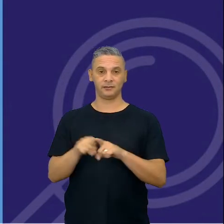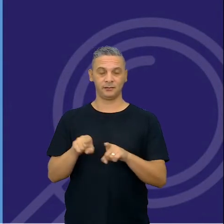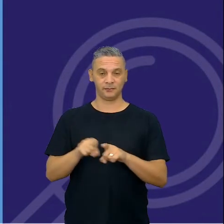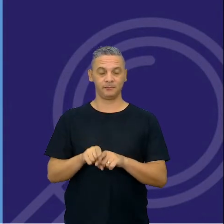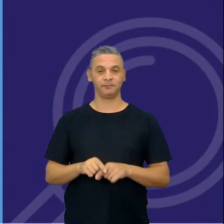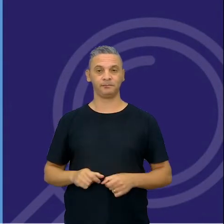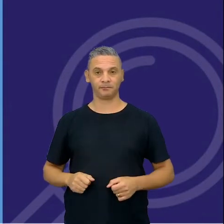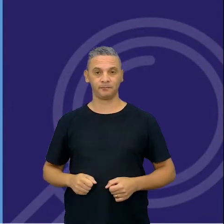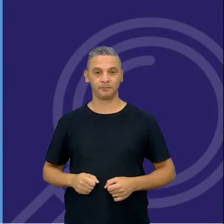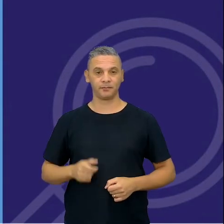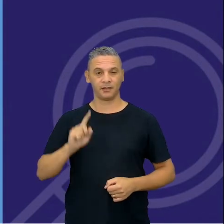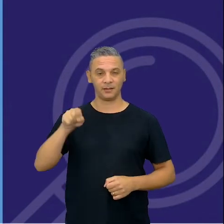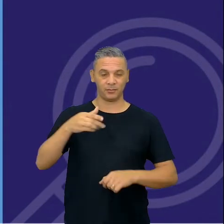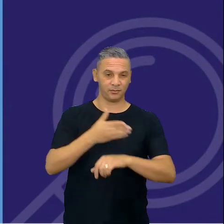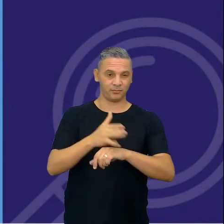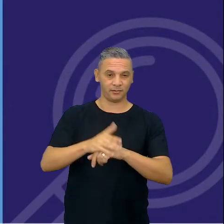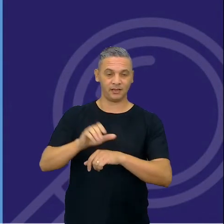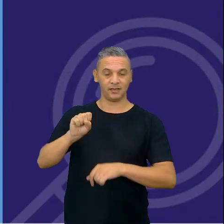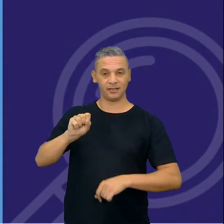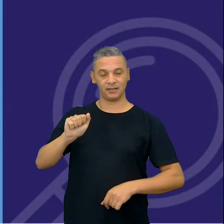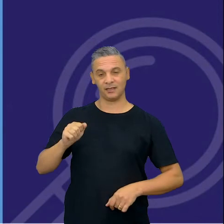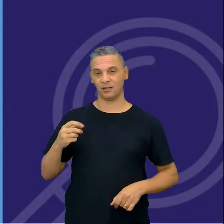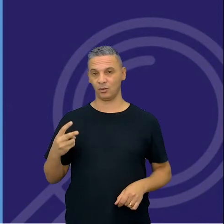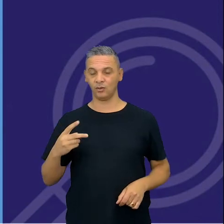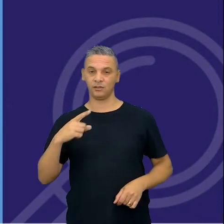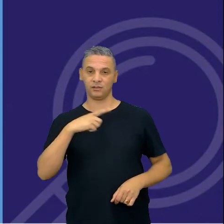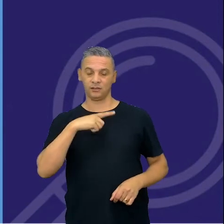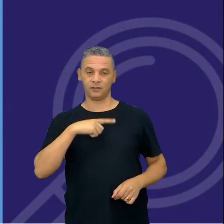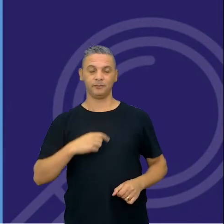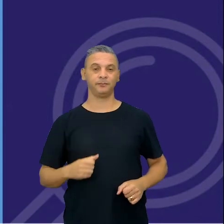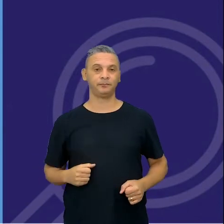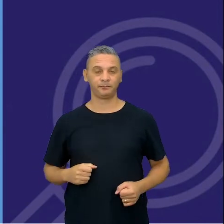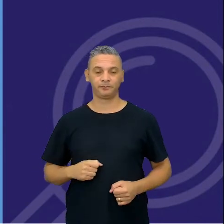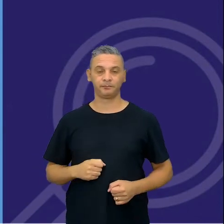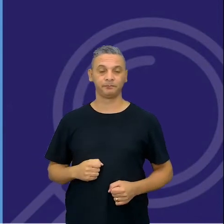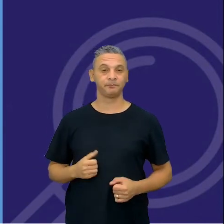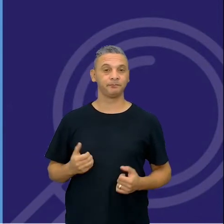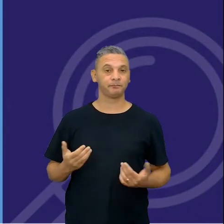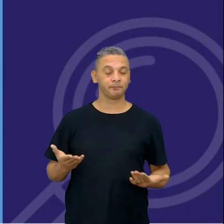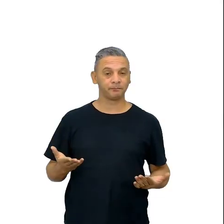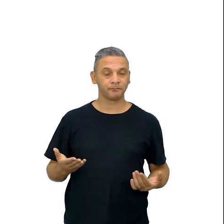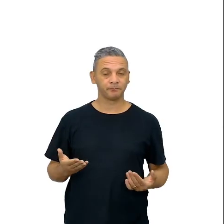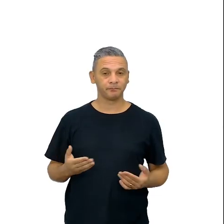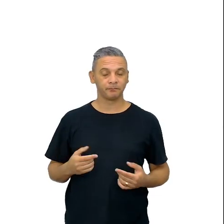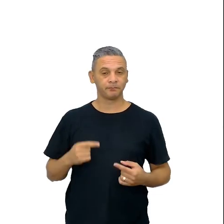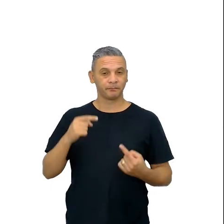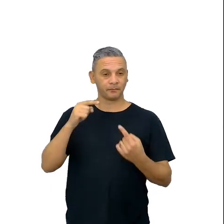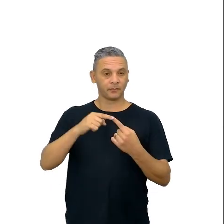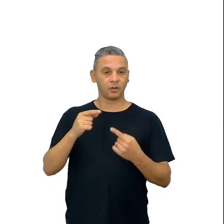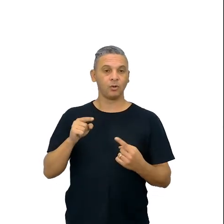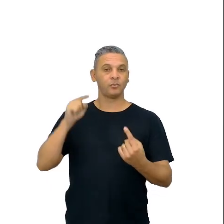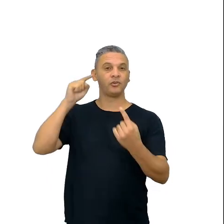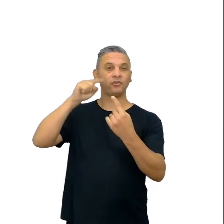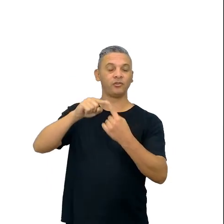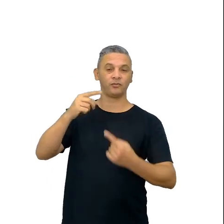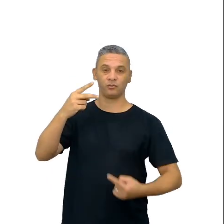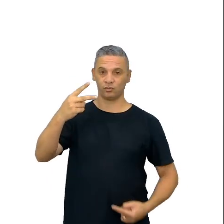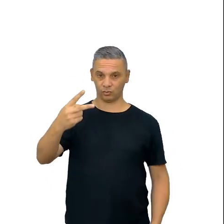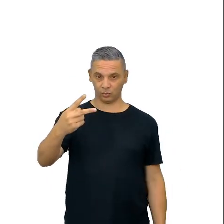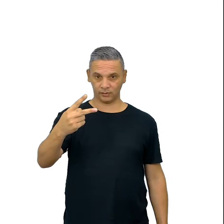formação, porque eu acho que está na SA2, essa atividade da hortência. Bom, seguindo aqui, vamos para o nosso objetivo